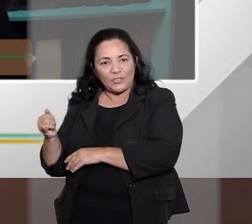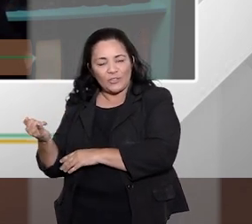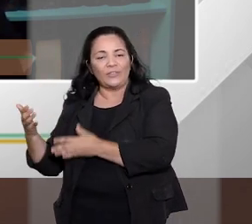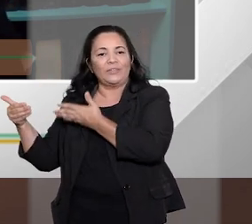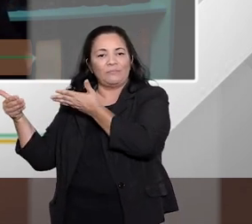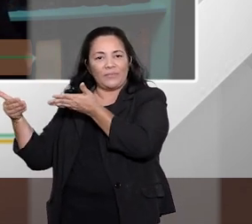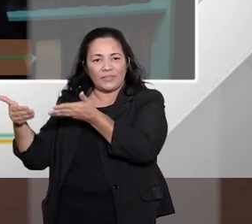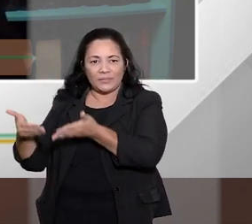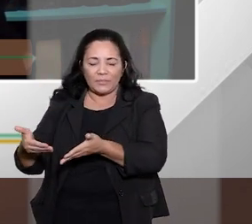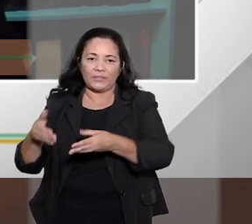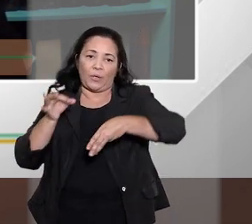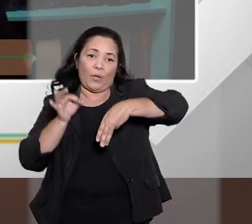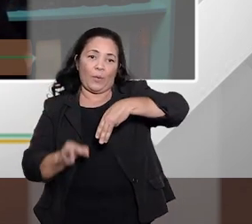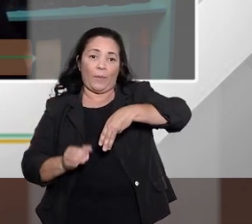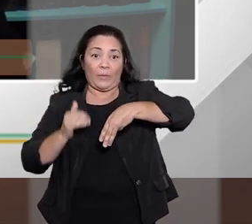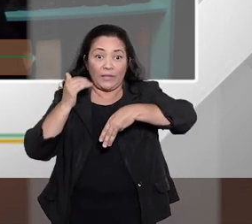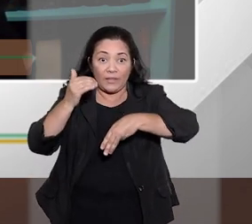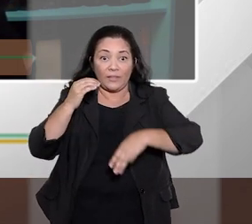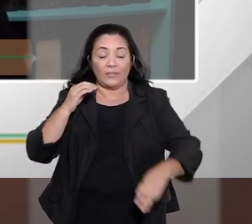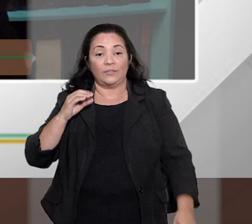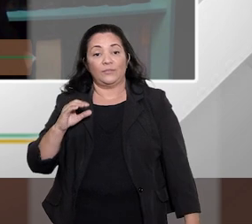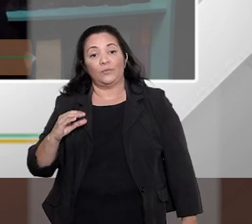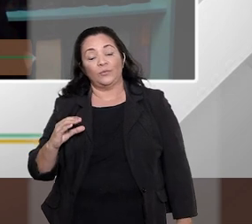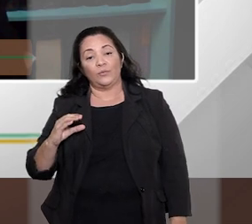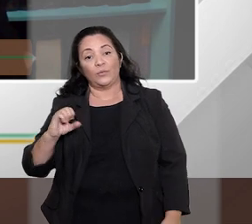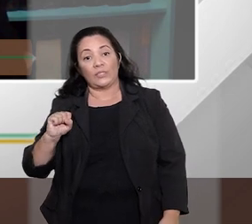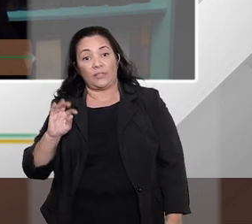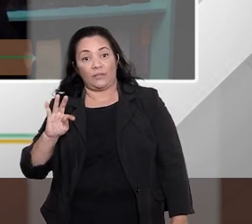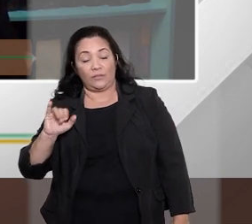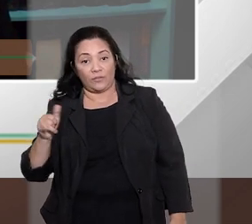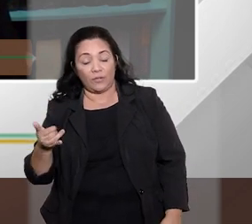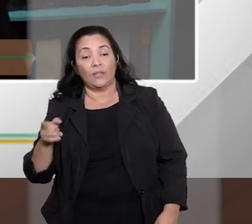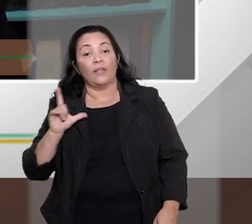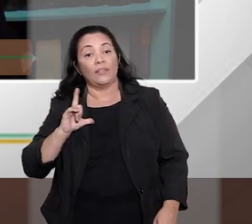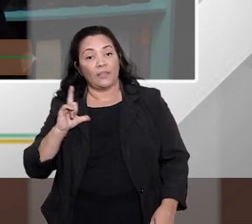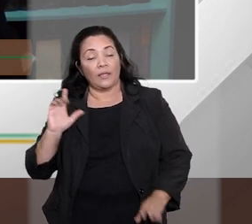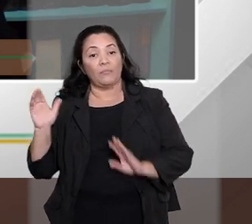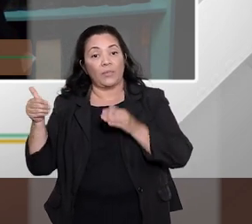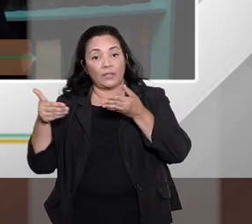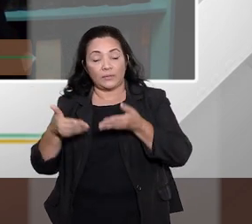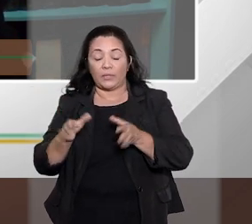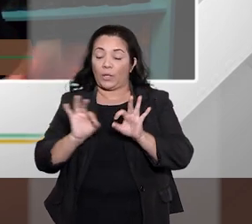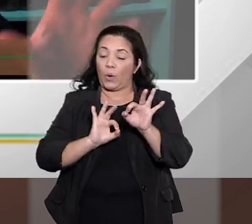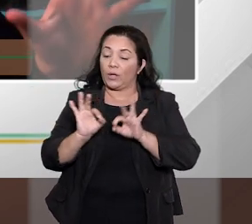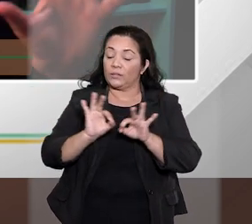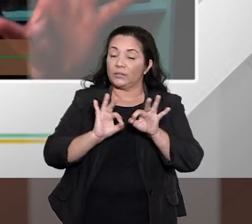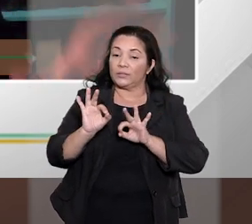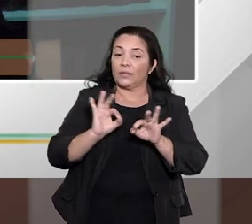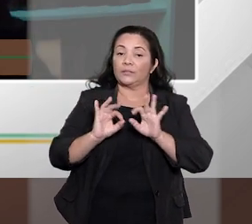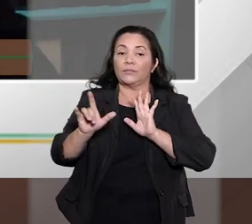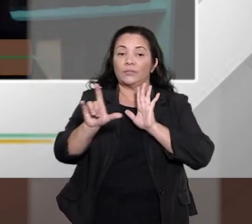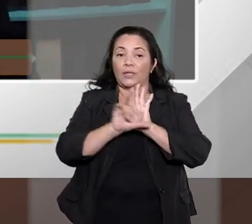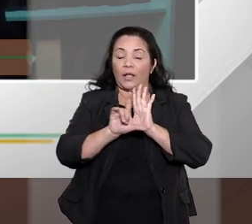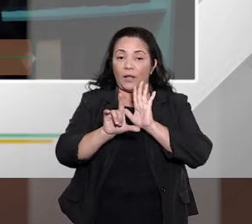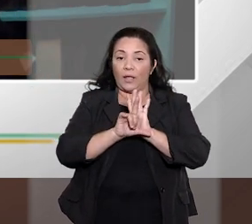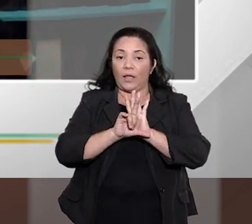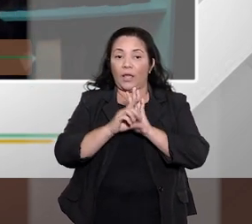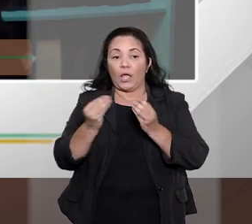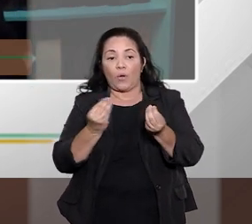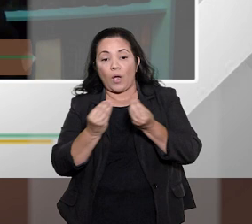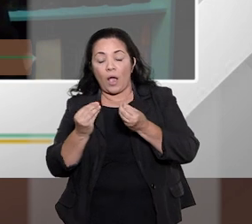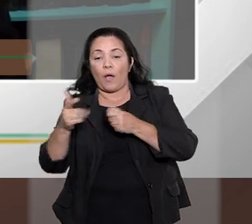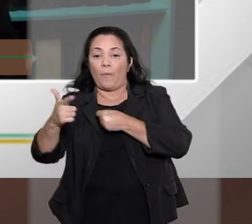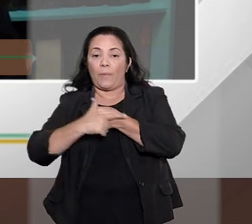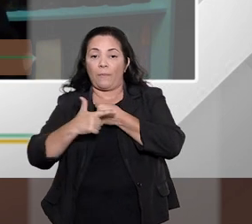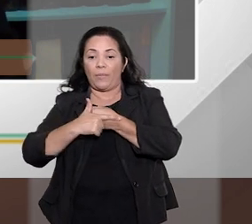participação de ministros do STJ tanto numa regulamentação do próprio Sejus quanto